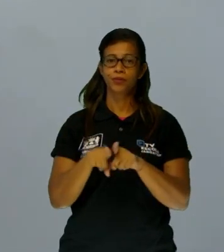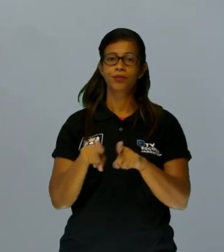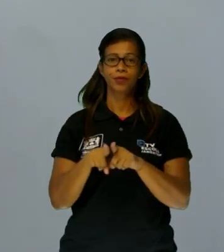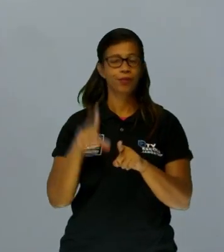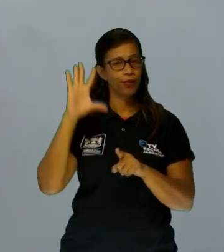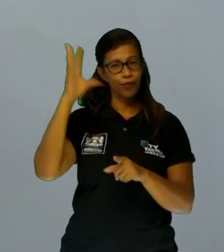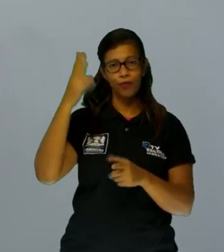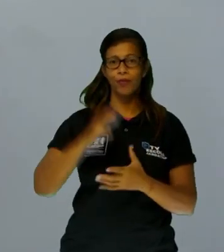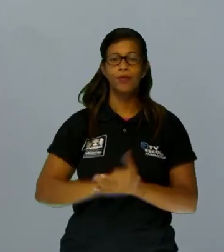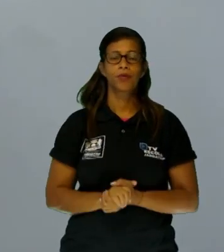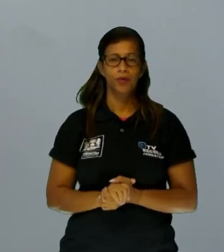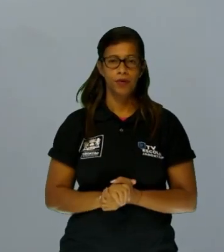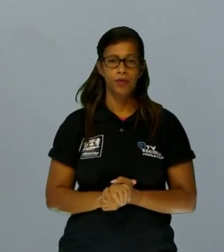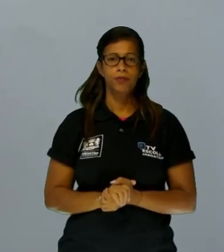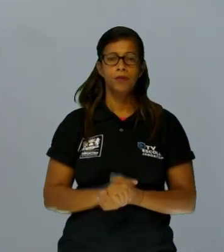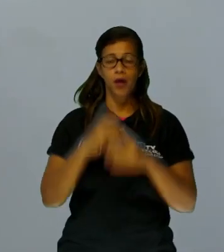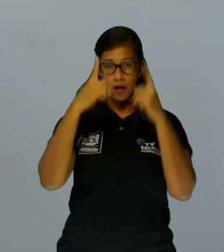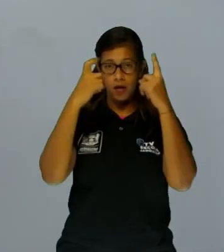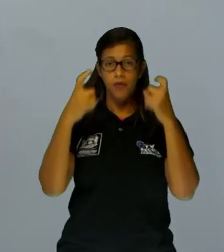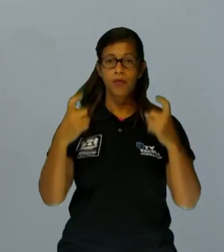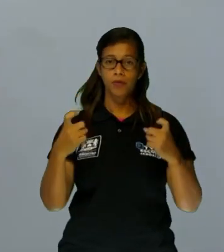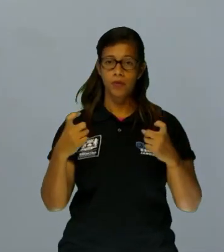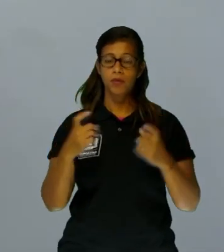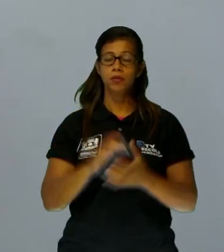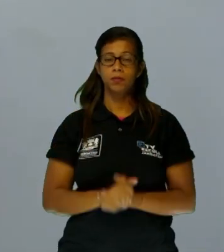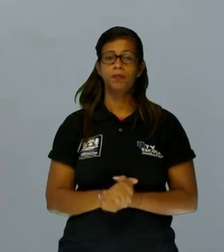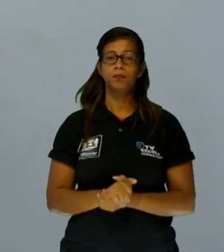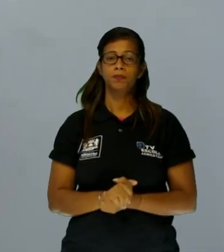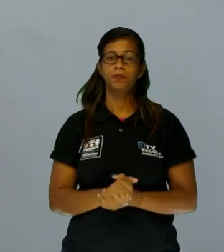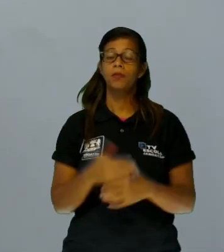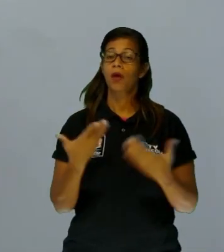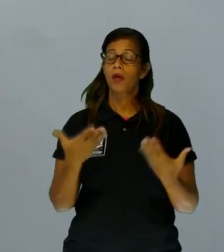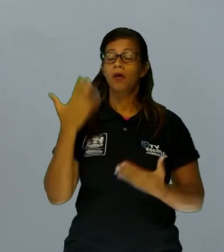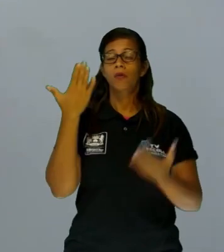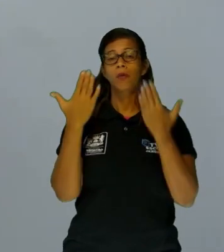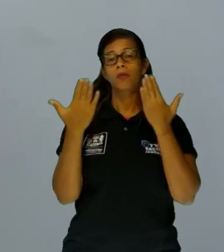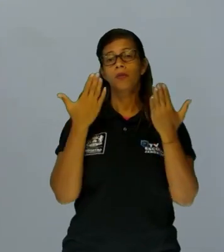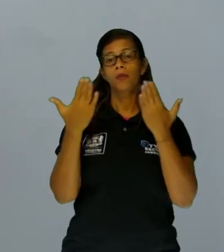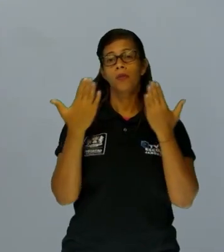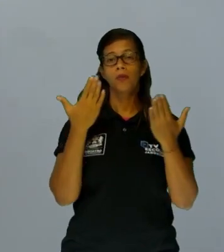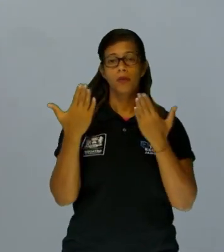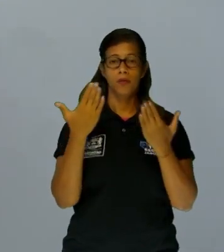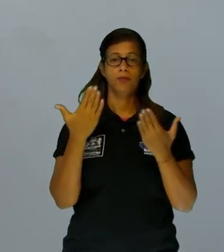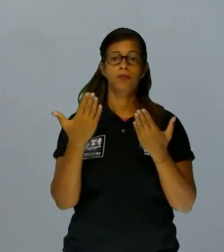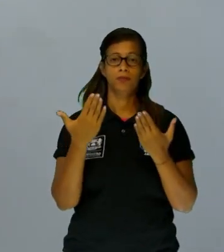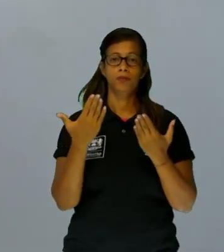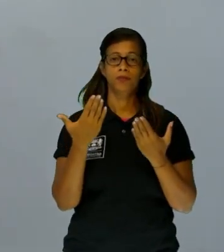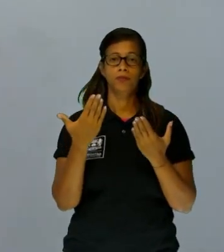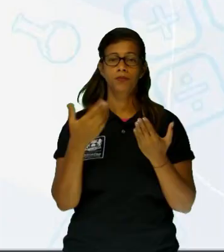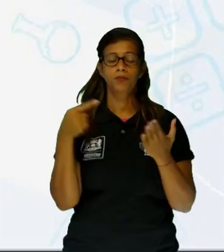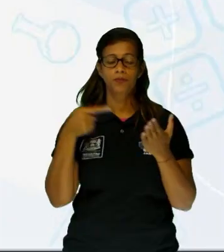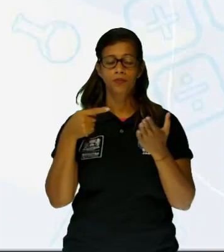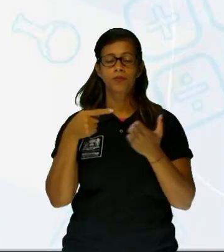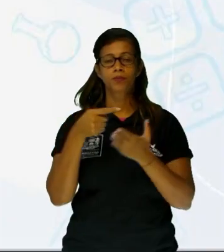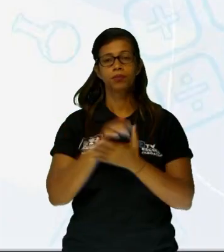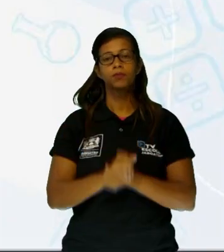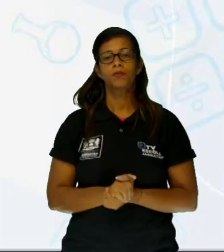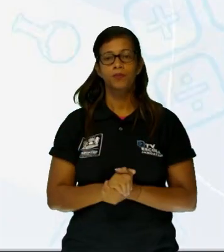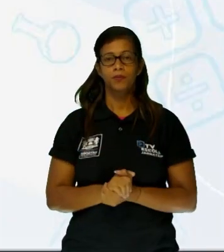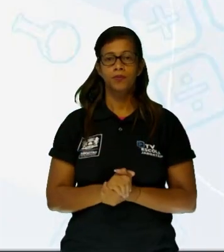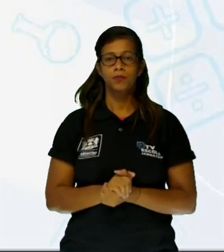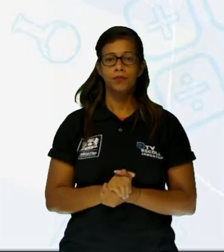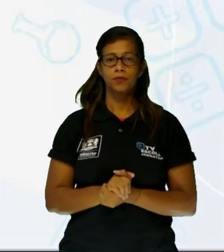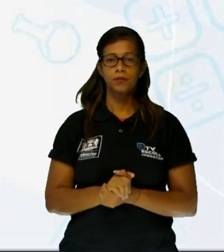É a grande violência do nosso estado. Bom, vamos agora avaliar o que diz aí a questão, para a gente poder chegar a uma conclusão. Olha só,